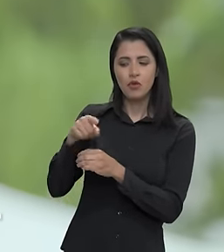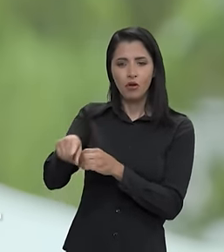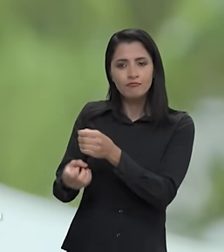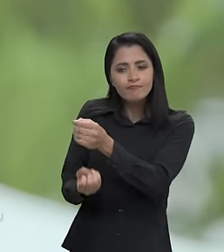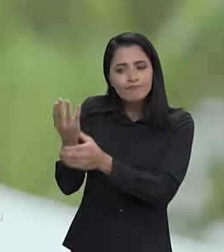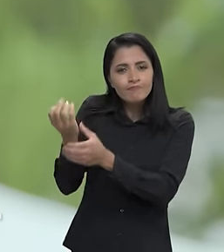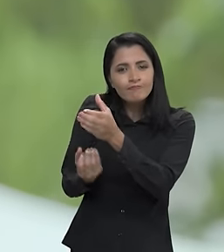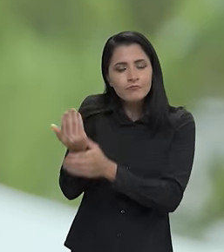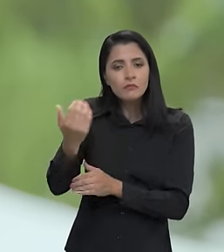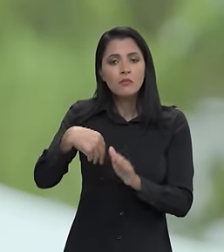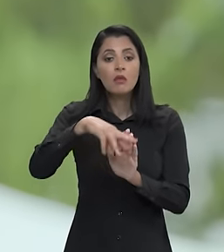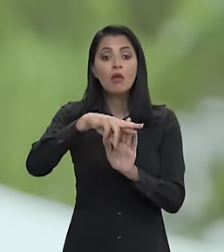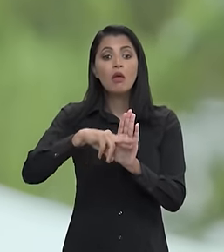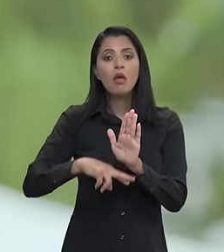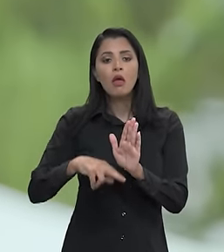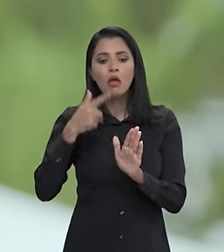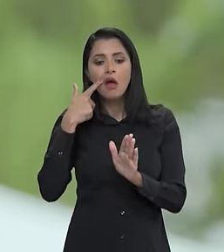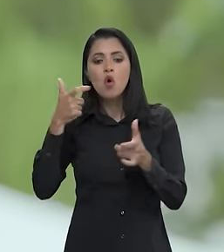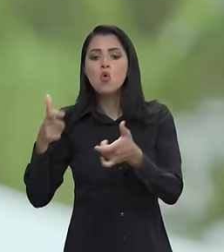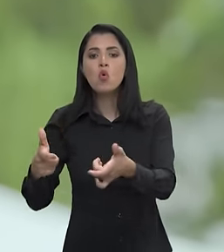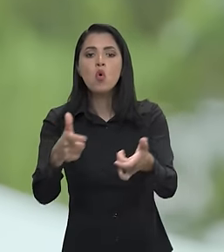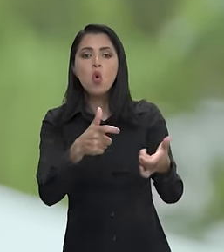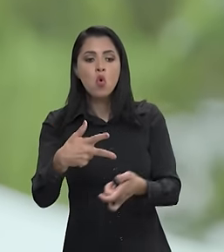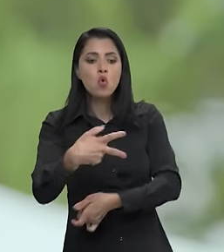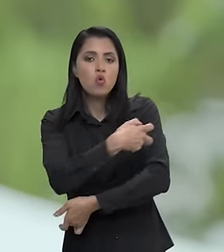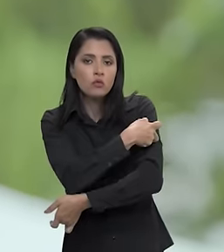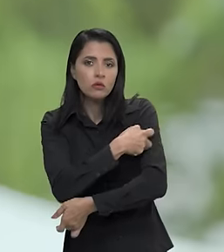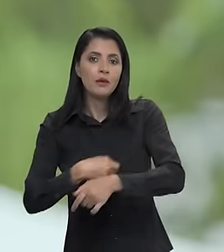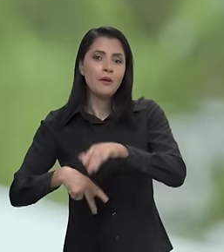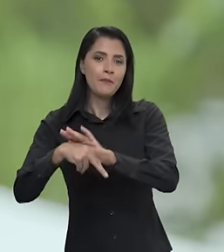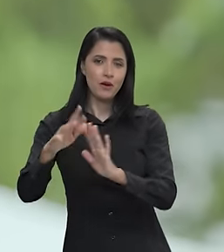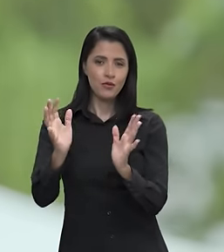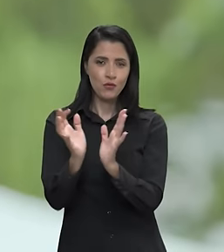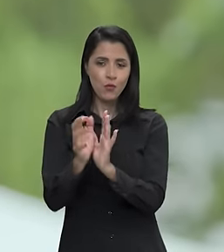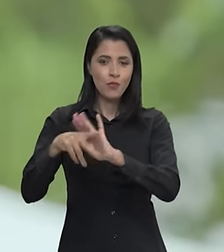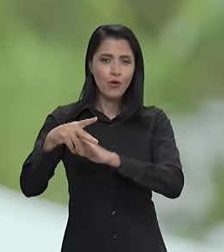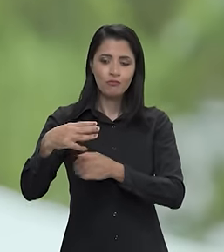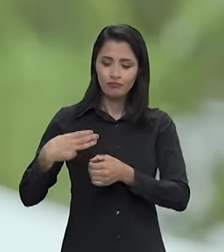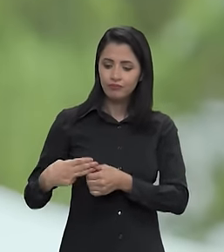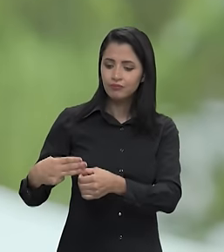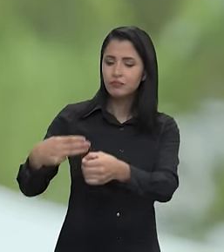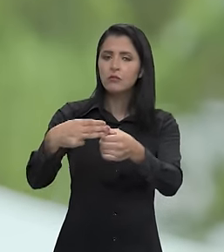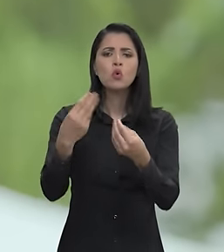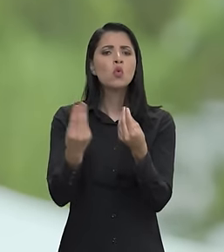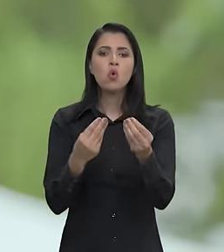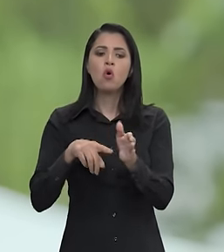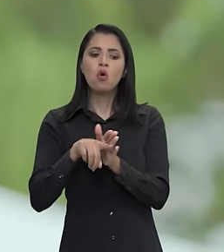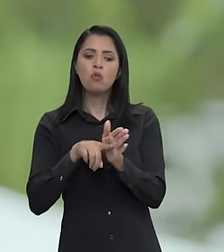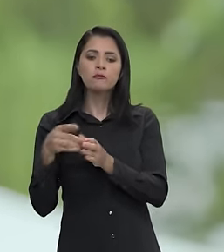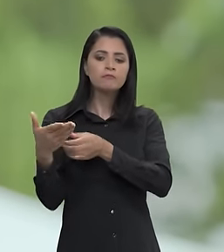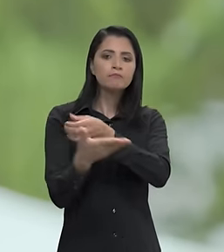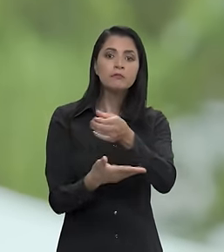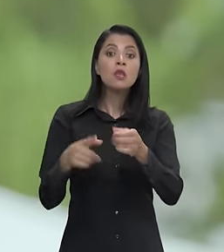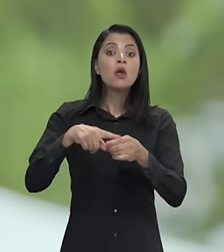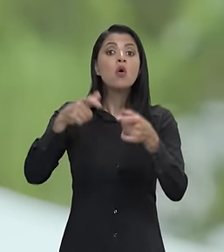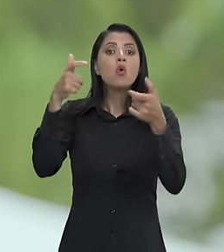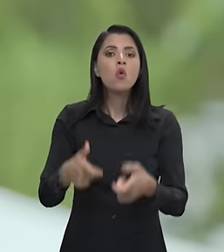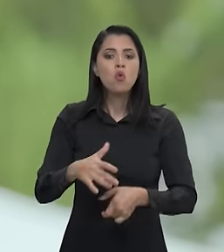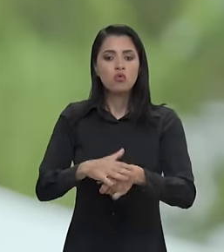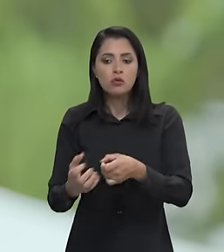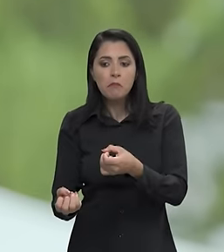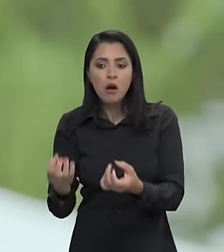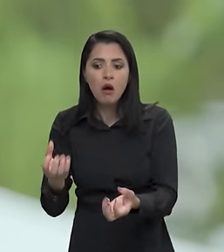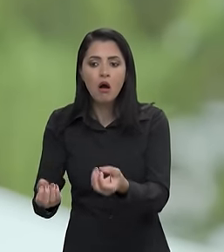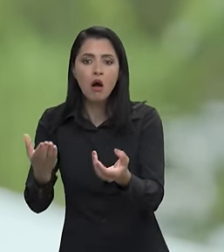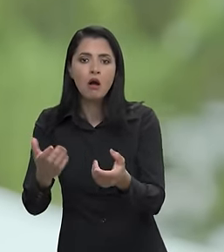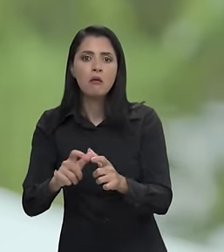fabricante. Os critérios de distribuição inicial para um grupo de municípios foram baseados na incidência da